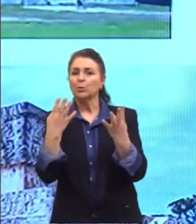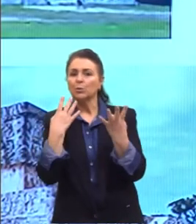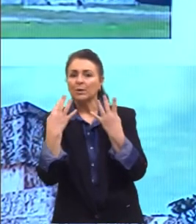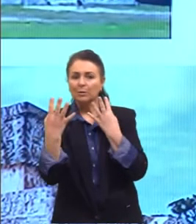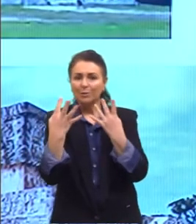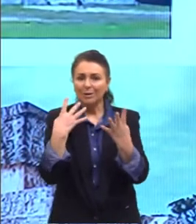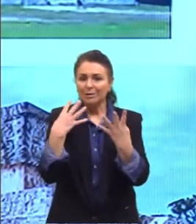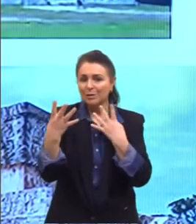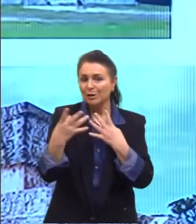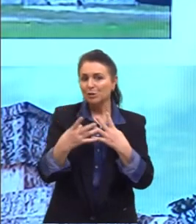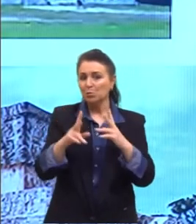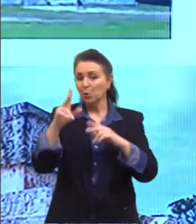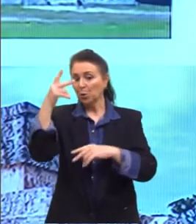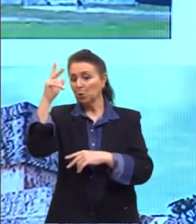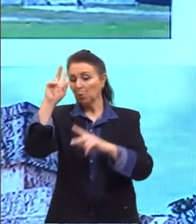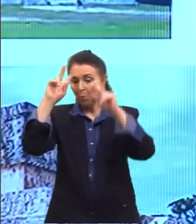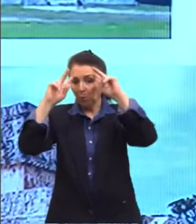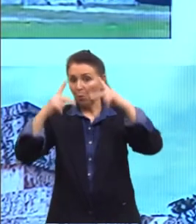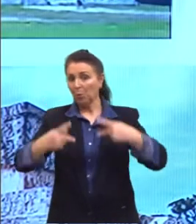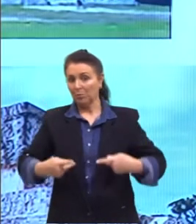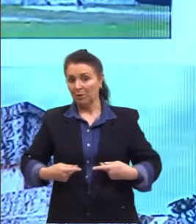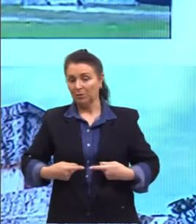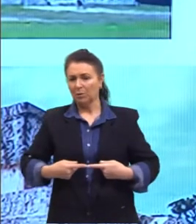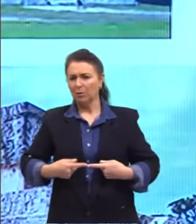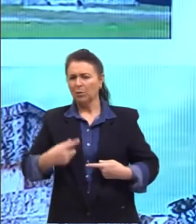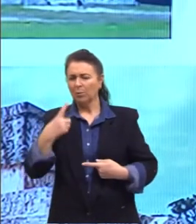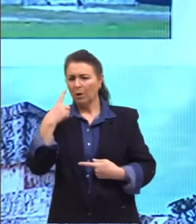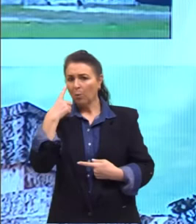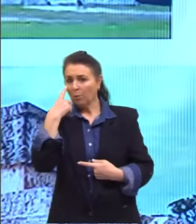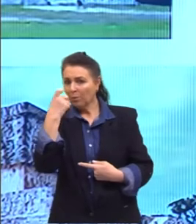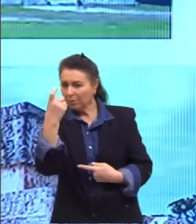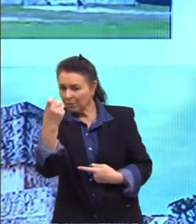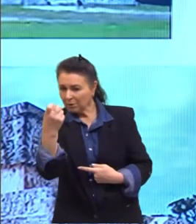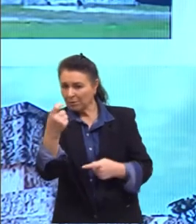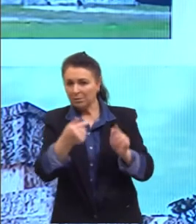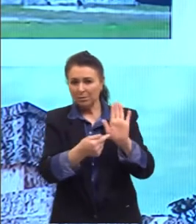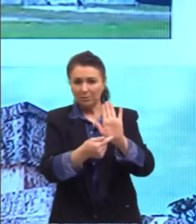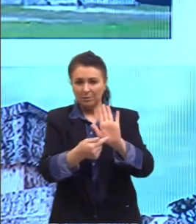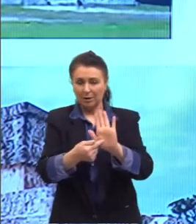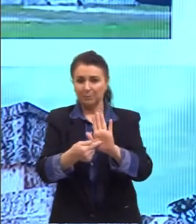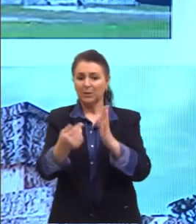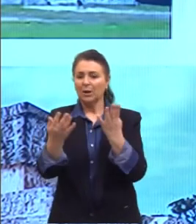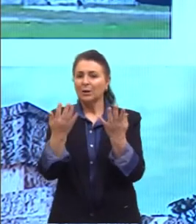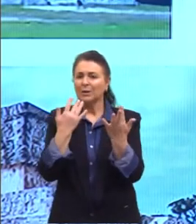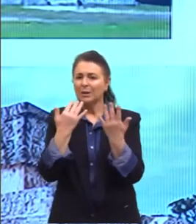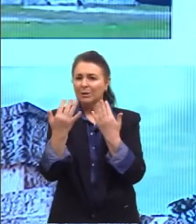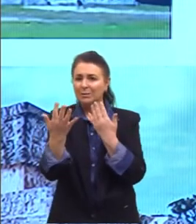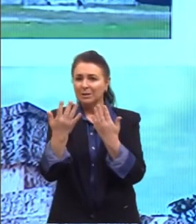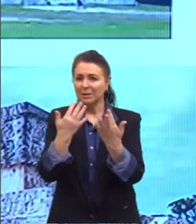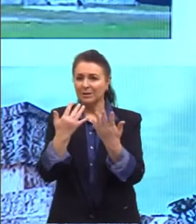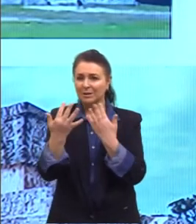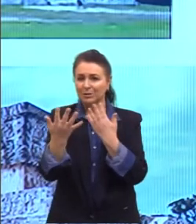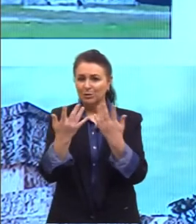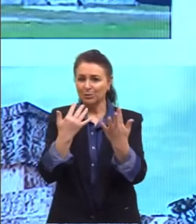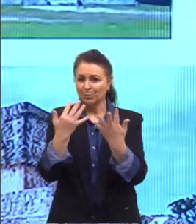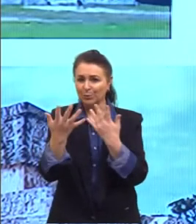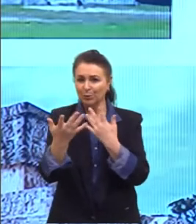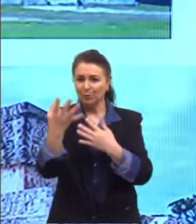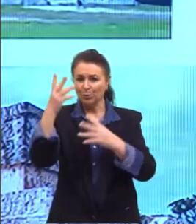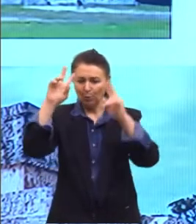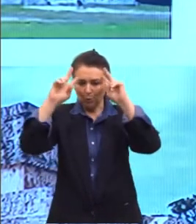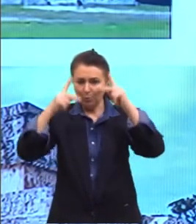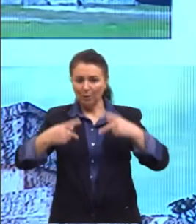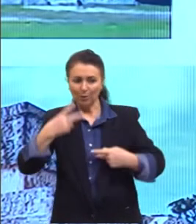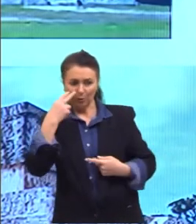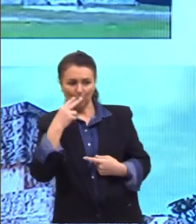humana. E aqui tem uma coisa que é muito interessante, gente, porque quando a gente fala de naturalismo na figura humana, nós podemos olhar para essa